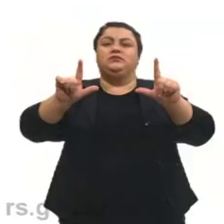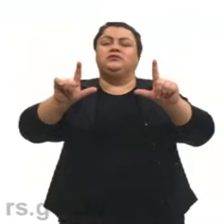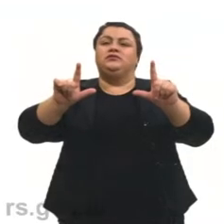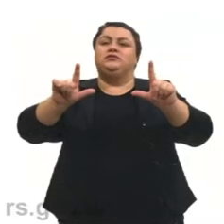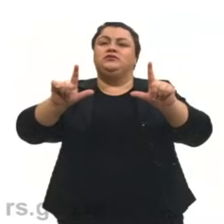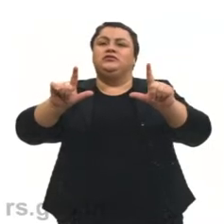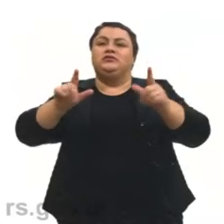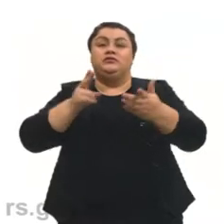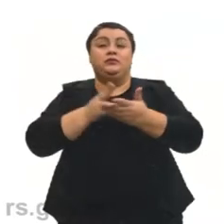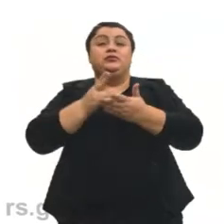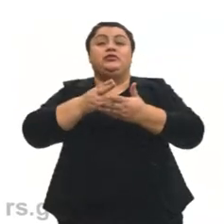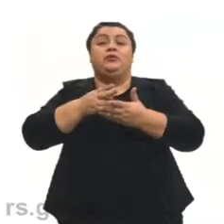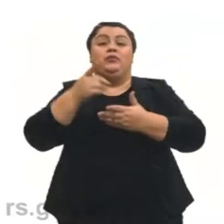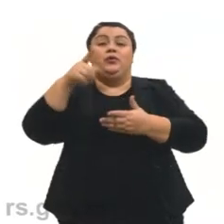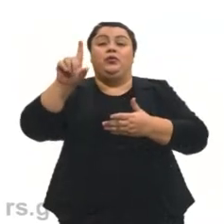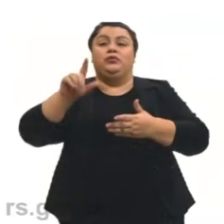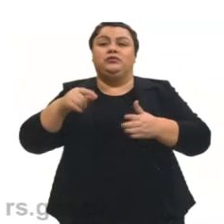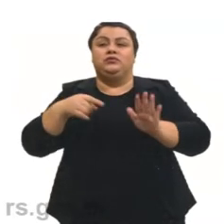e vamos para o próximo.